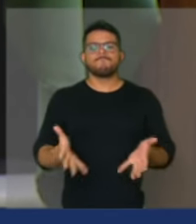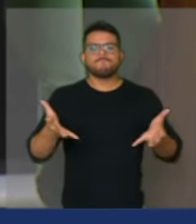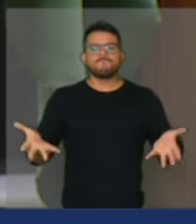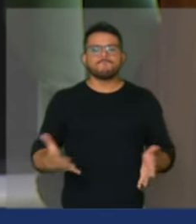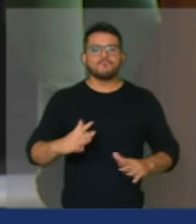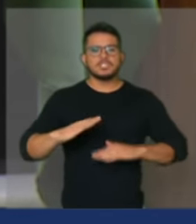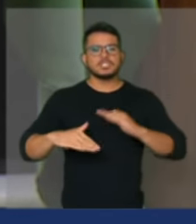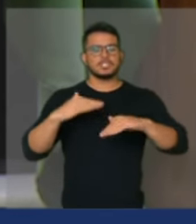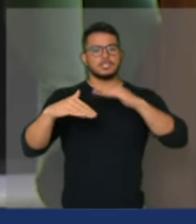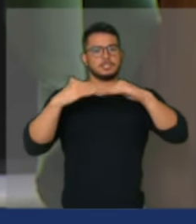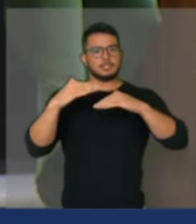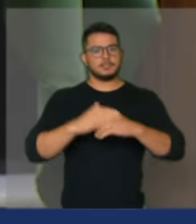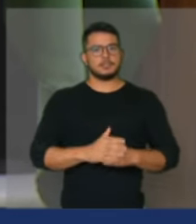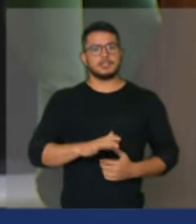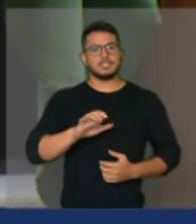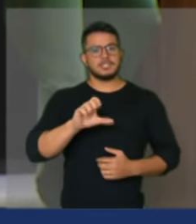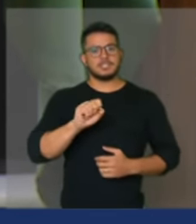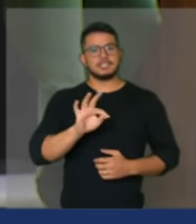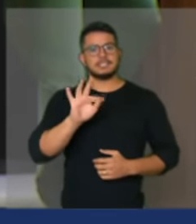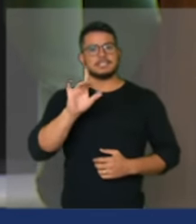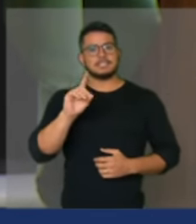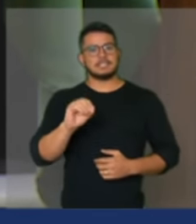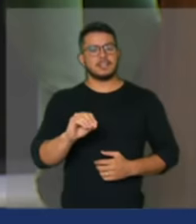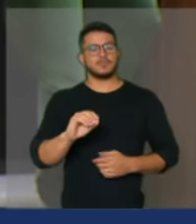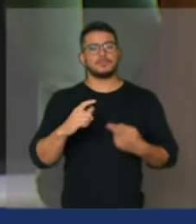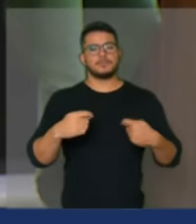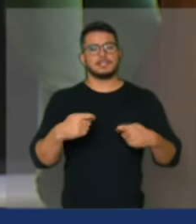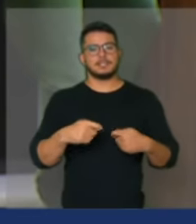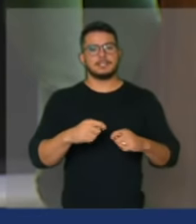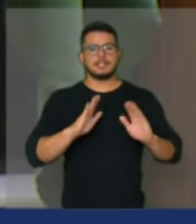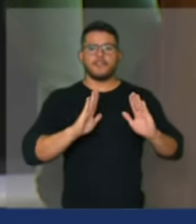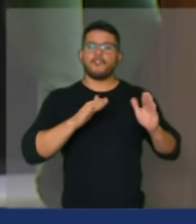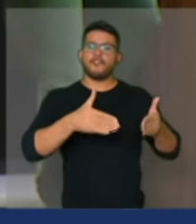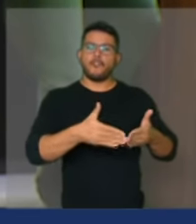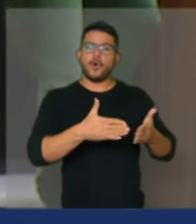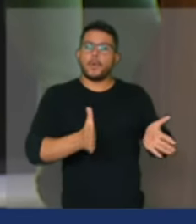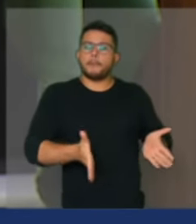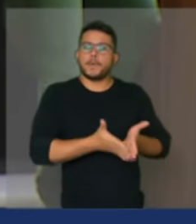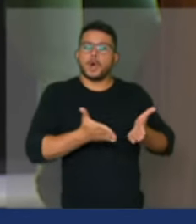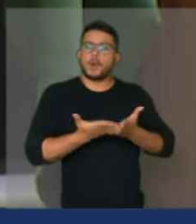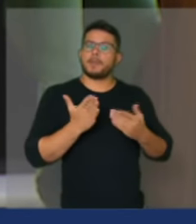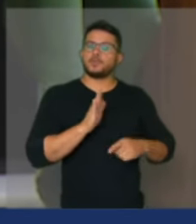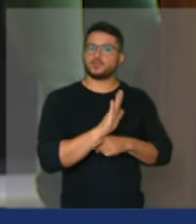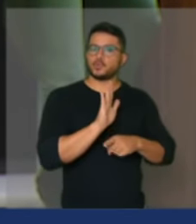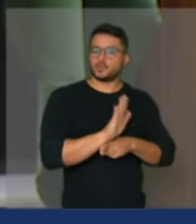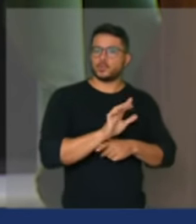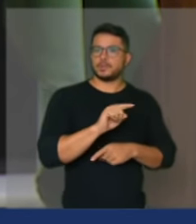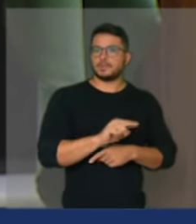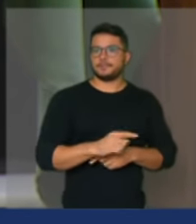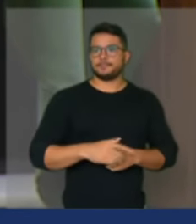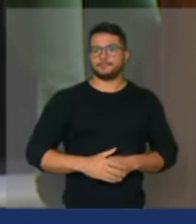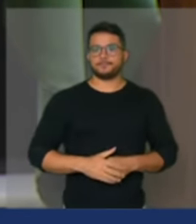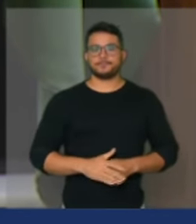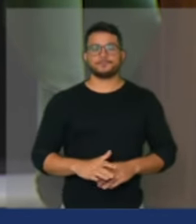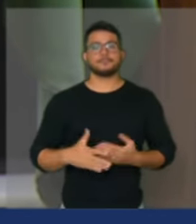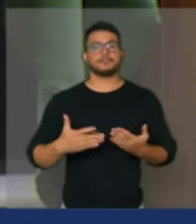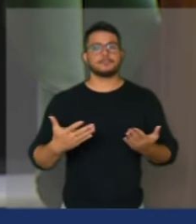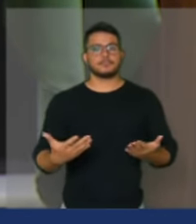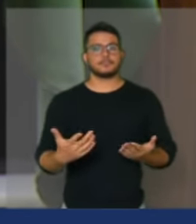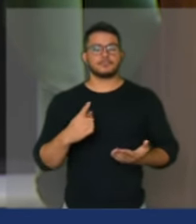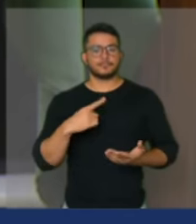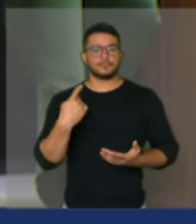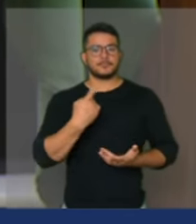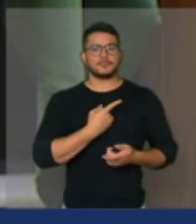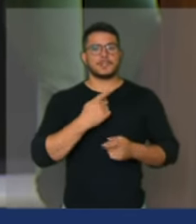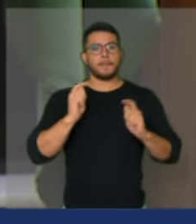coloque os pobres no orçamento porque quando a gente coloca os pobres no orçamento a gente dá a nossa economia de base a condição